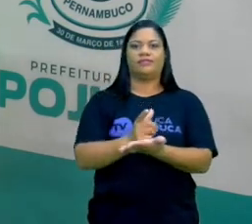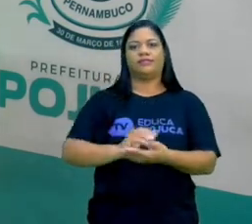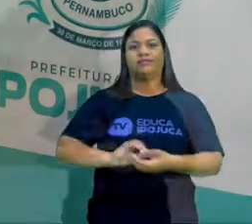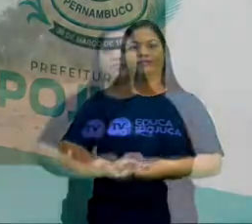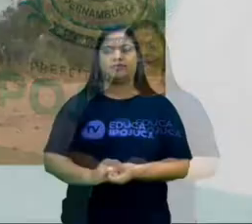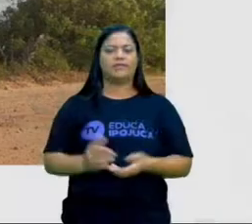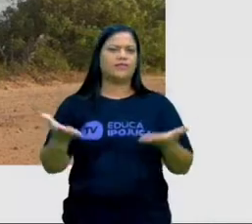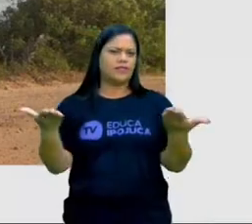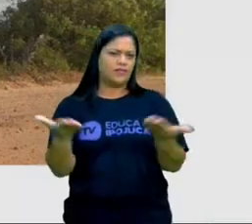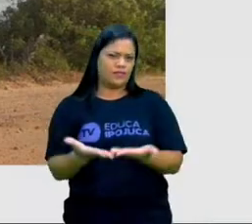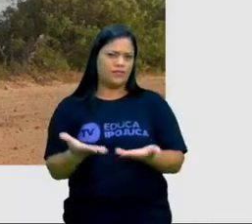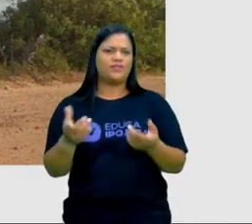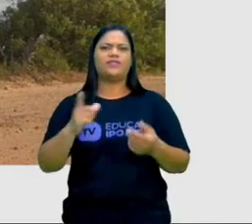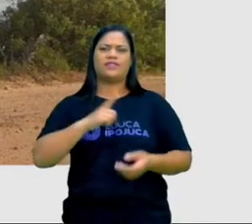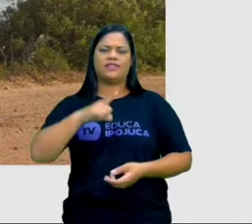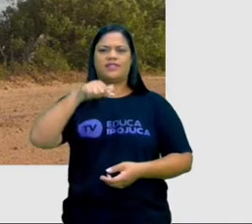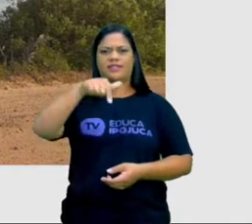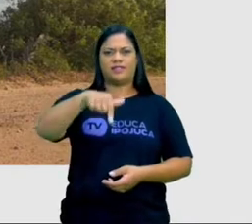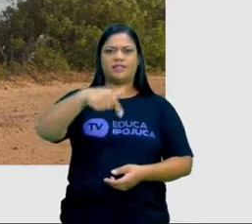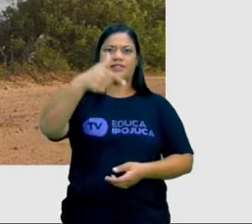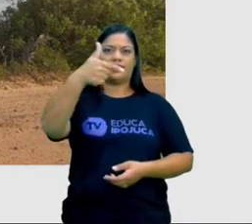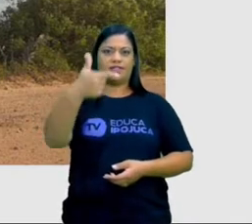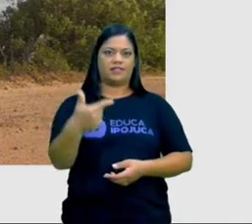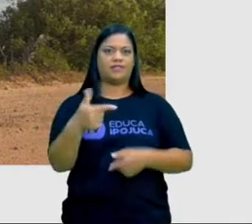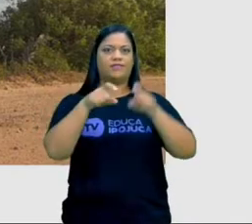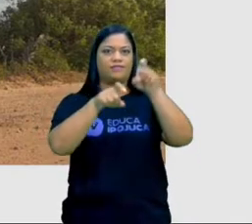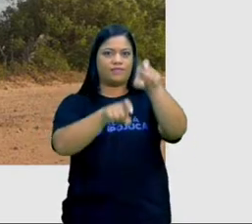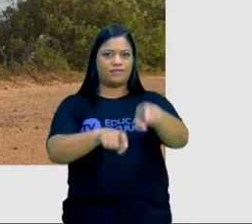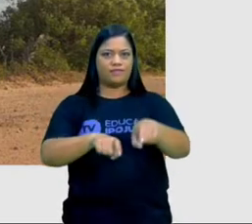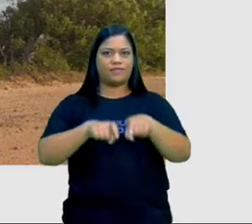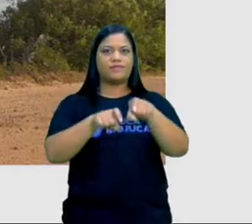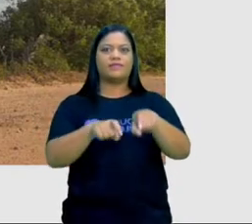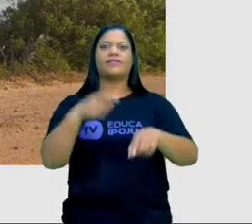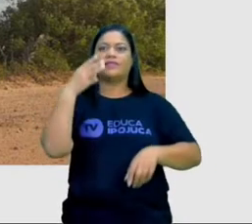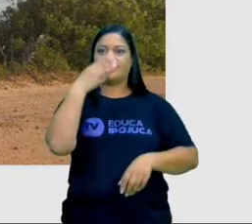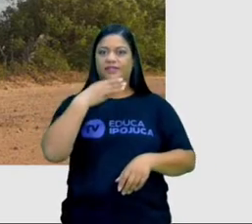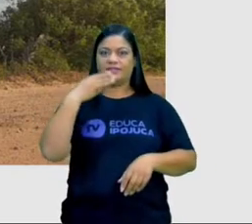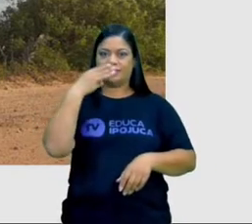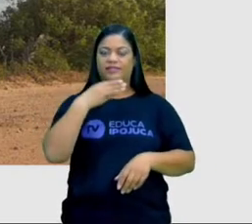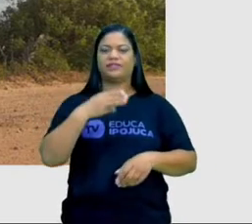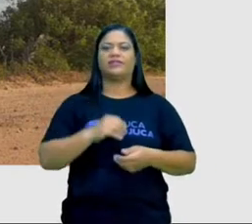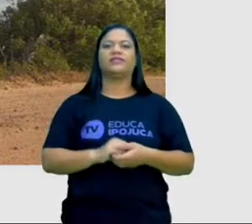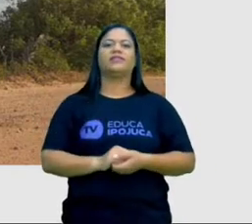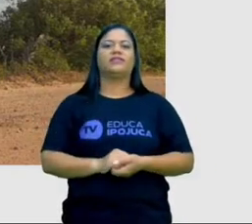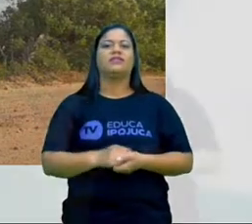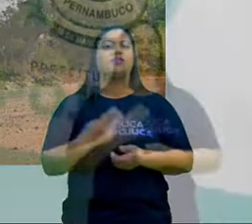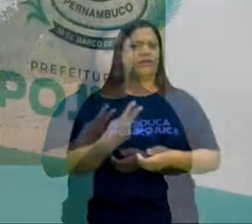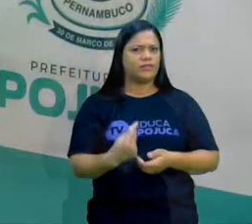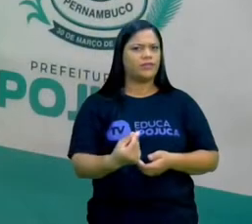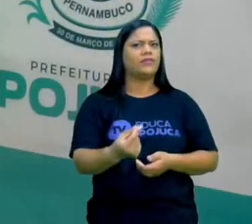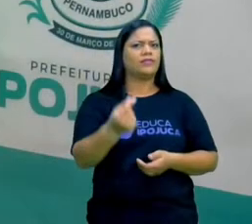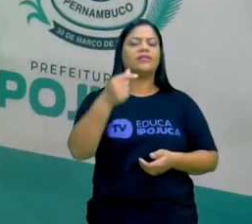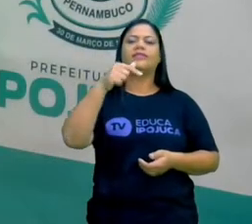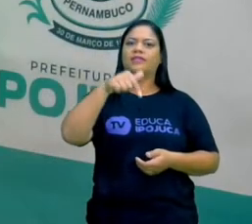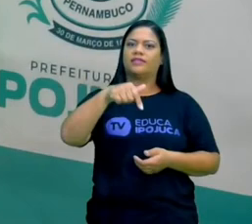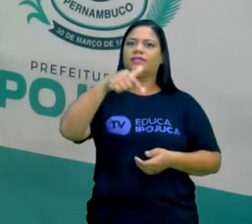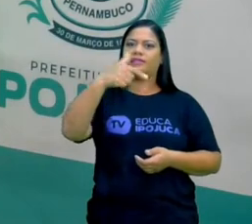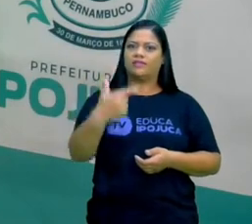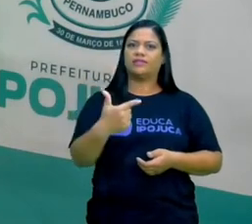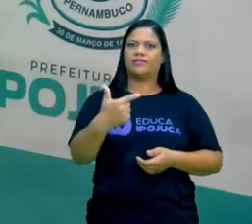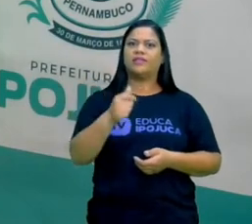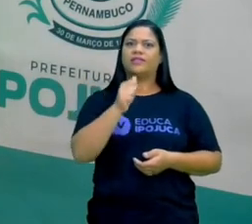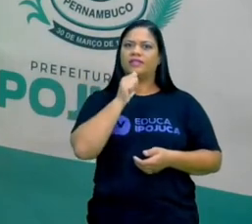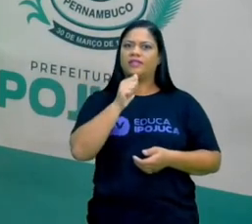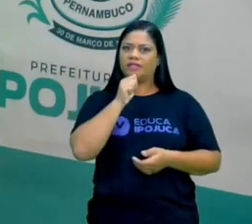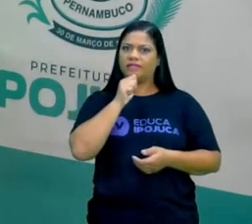Atualmente, Pujuca tem 72 engenhos ativos. O que é isso? São ainda 72 engenhos que ainda